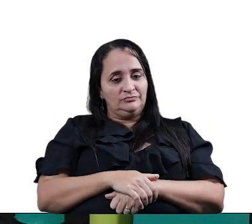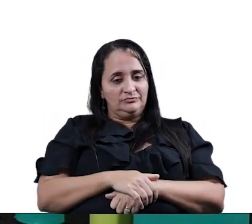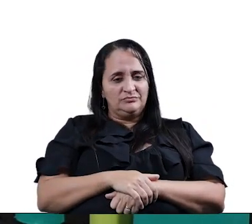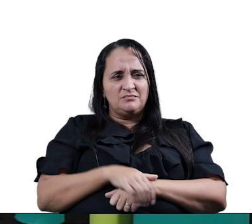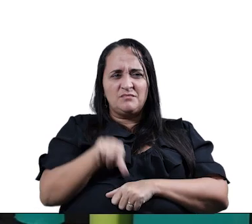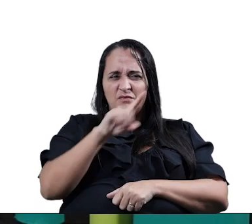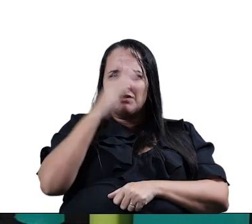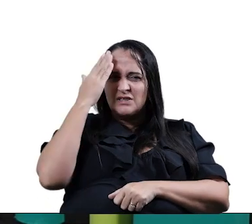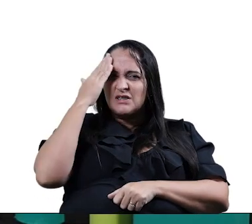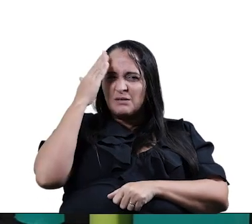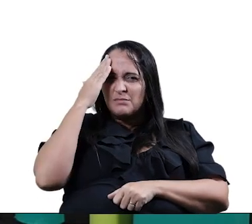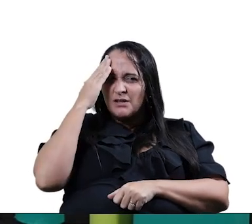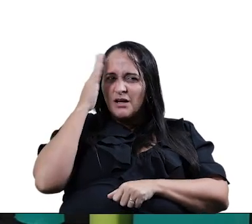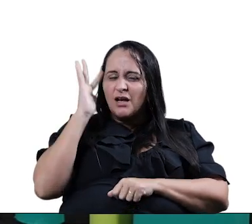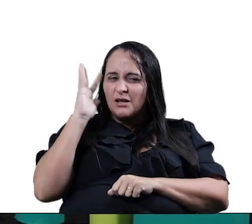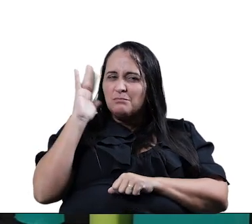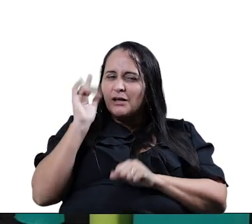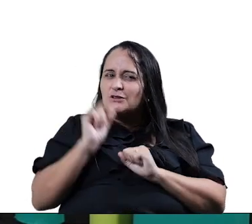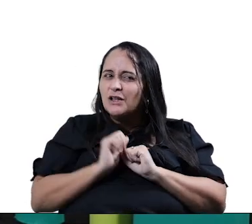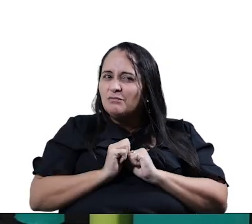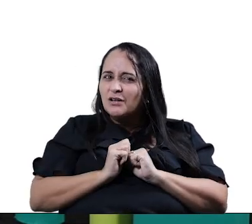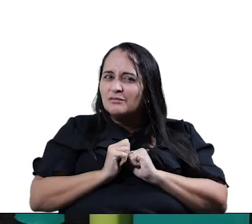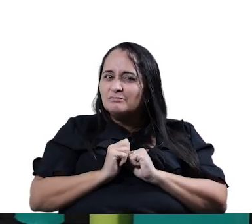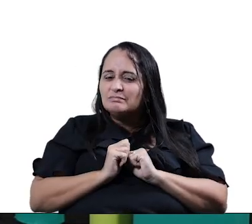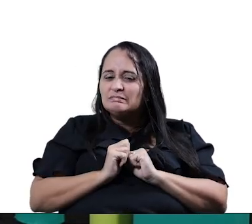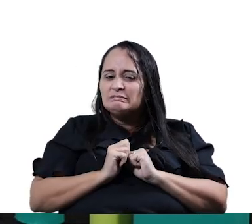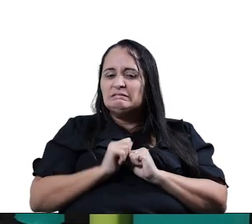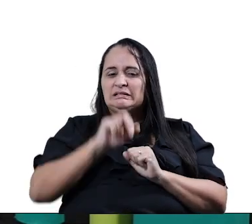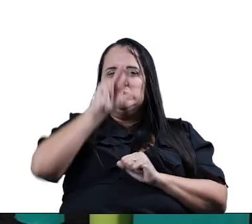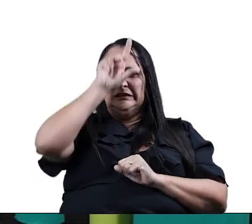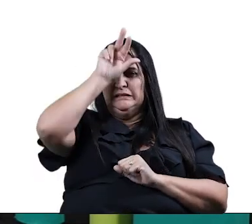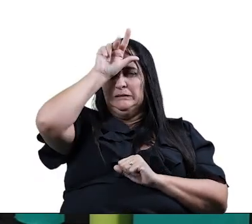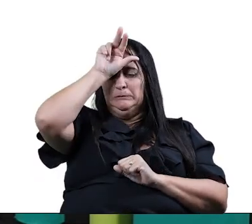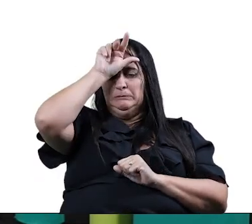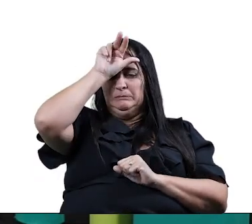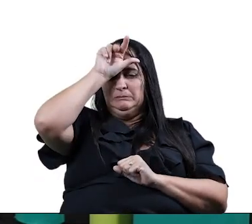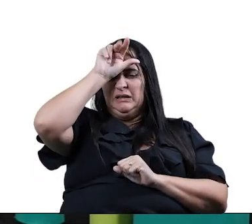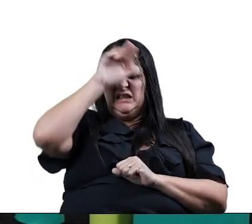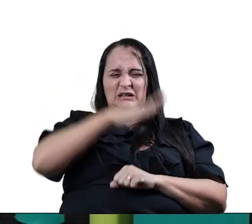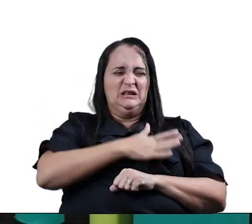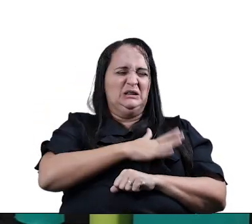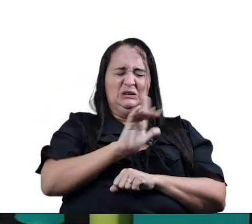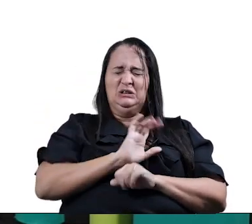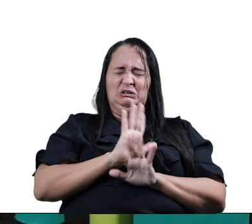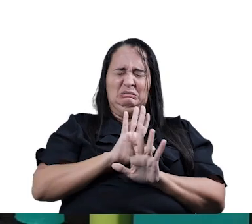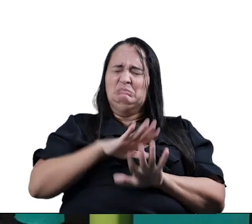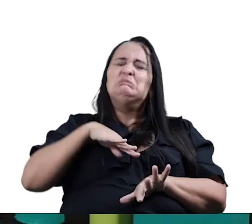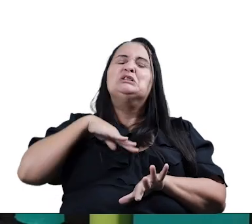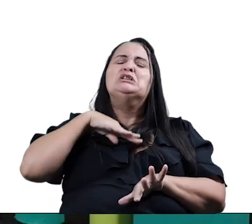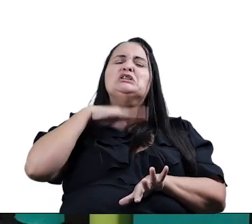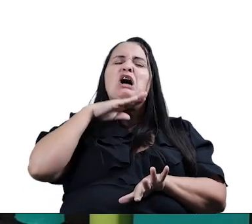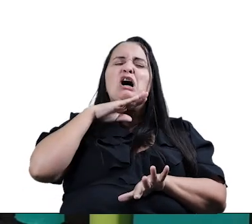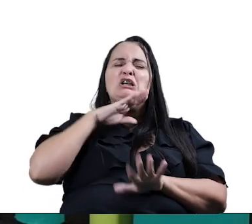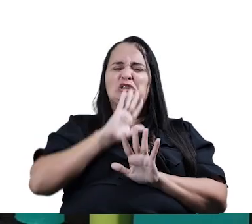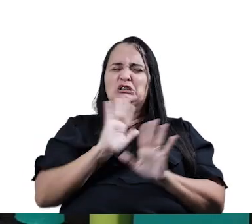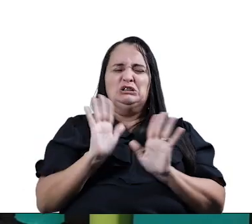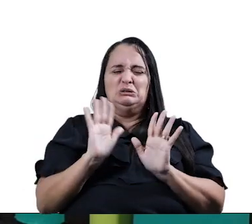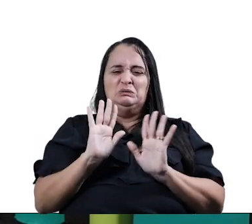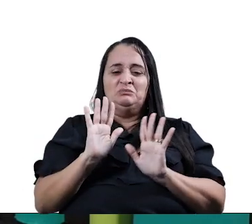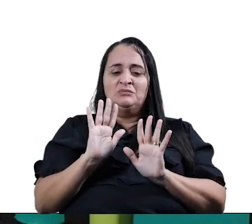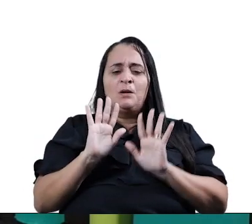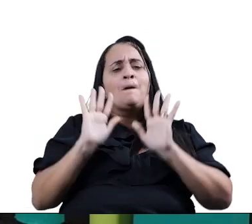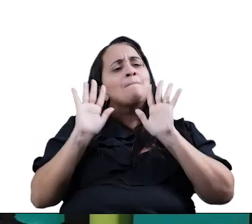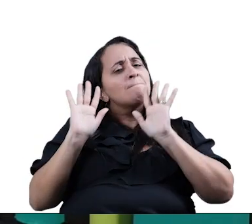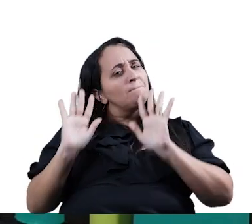Vocês sabiam disso? Imaginavam isso? Apesar que eu imagino A barata Eu não gosto muito não É inojento Mas a dona